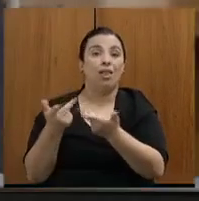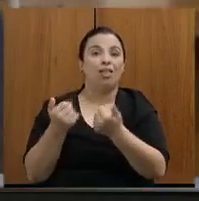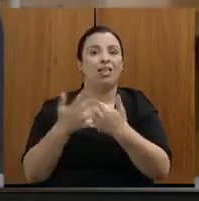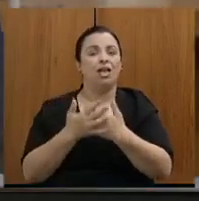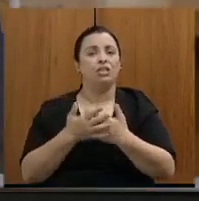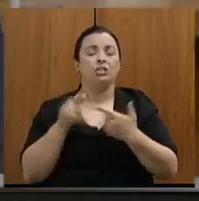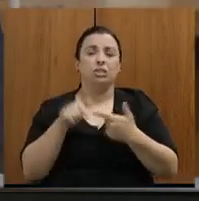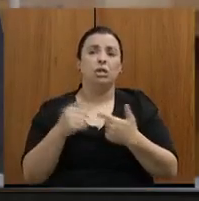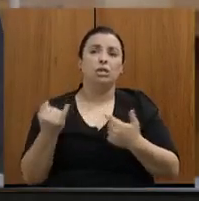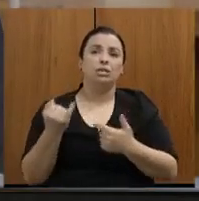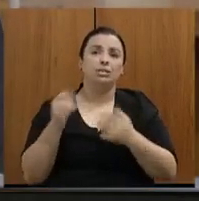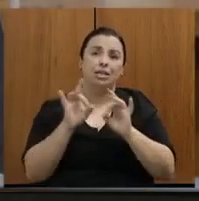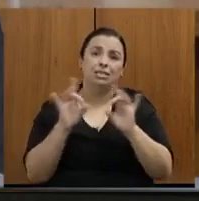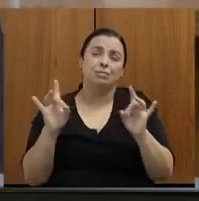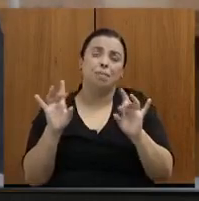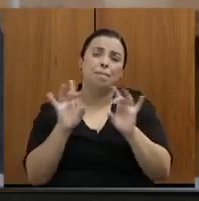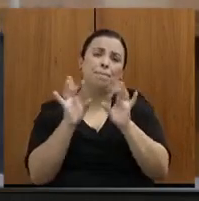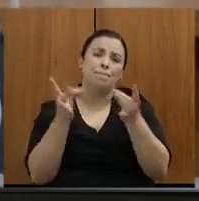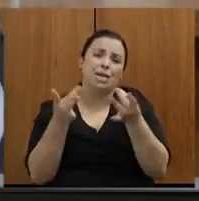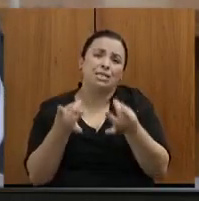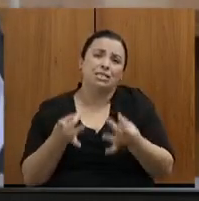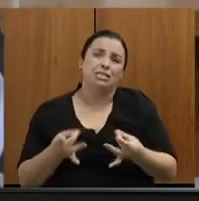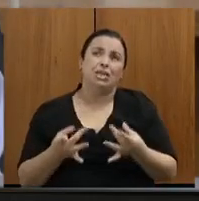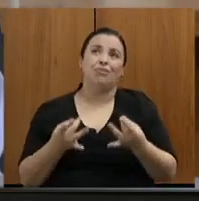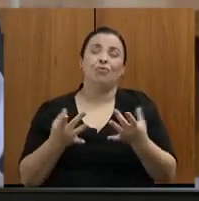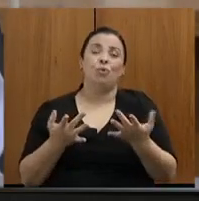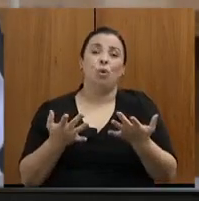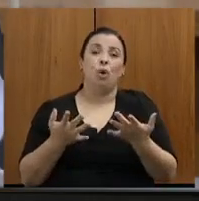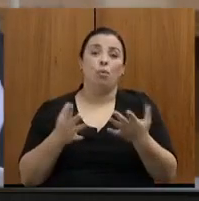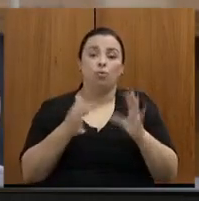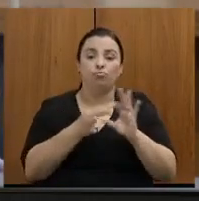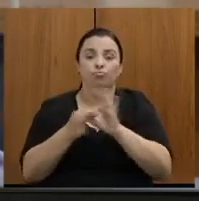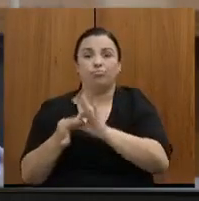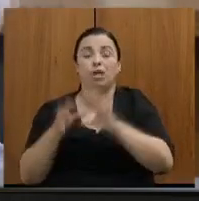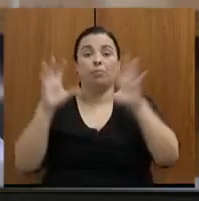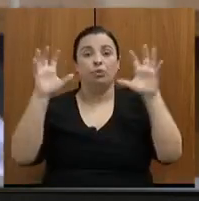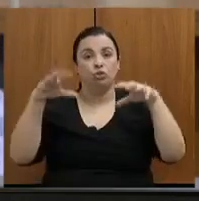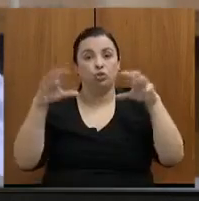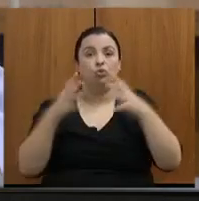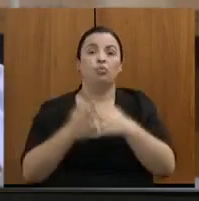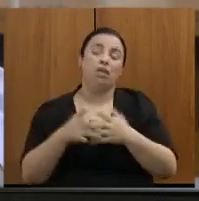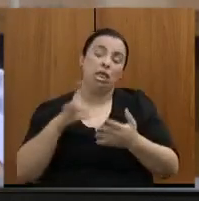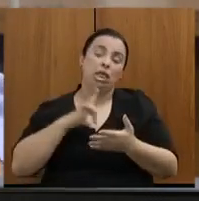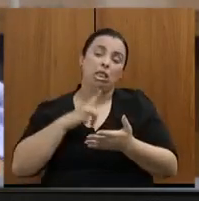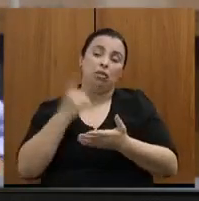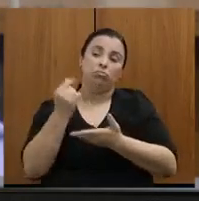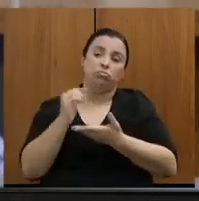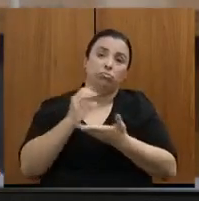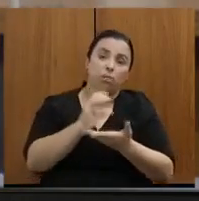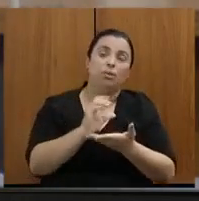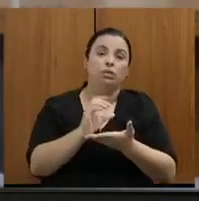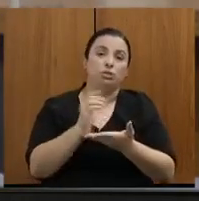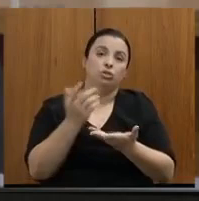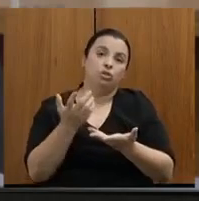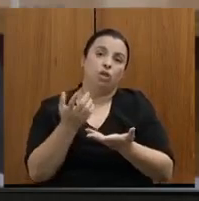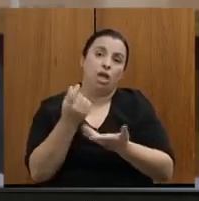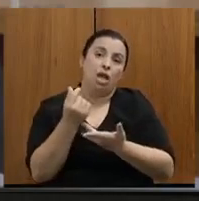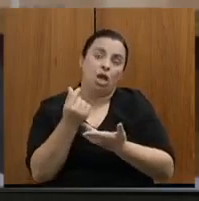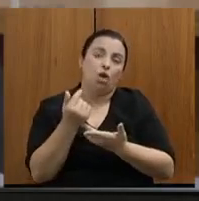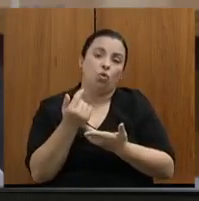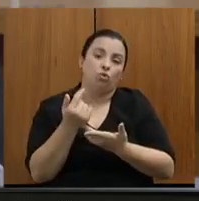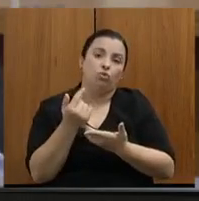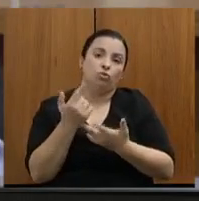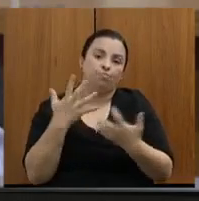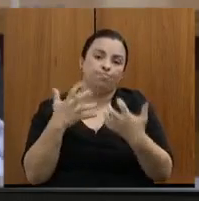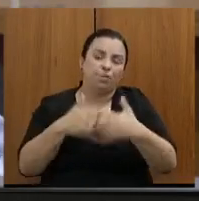temos esses danos todos mapeados e com a demanda de recursos necessários. Então, vamos seguir. Podemos